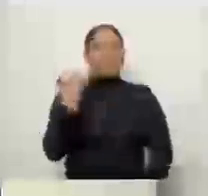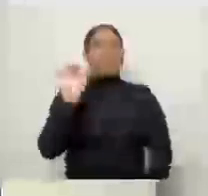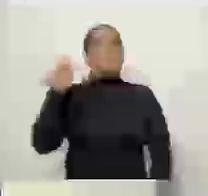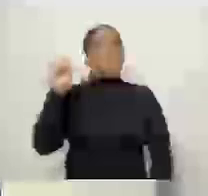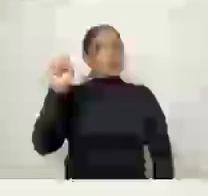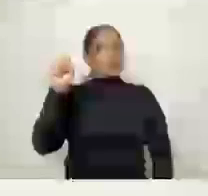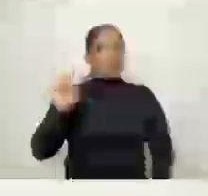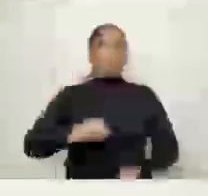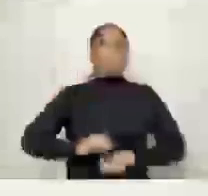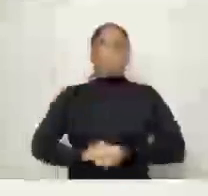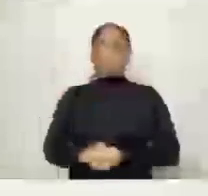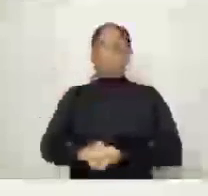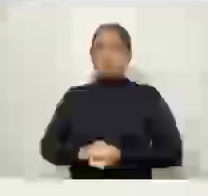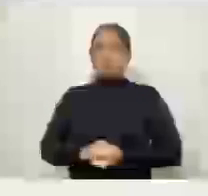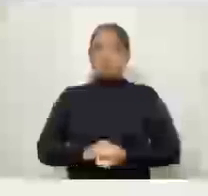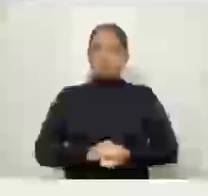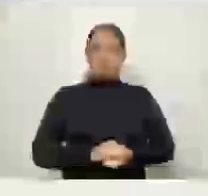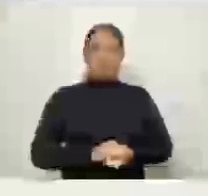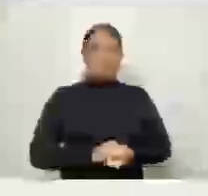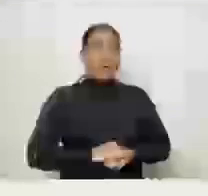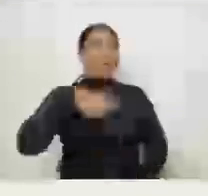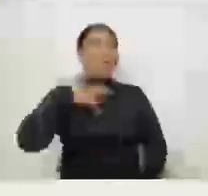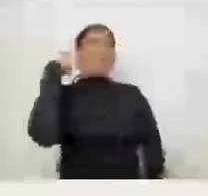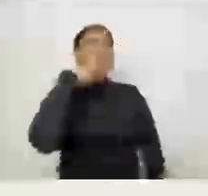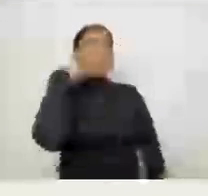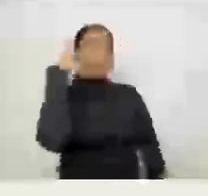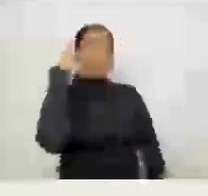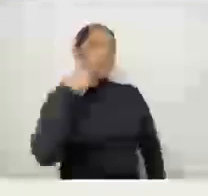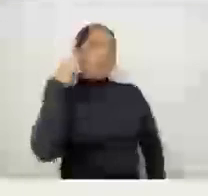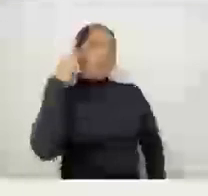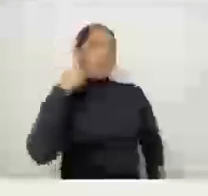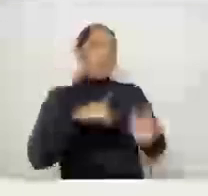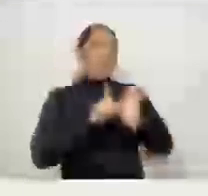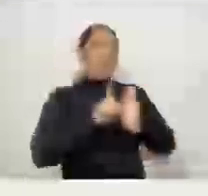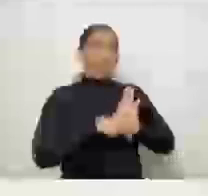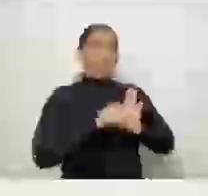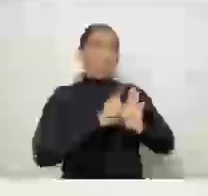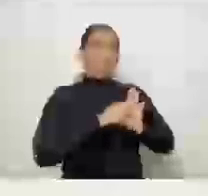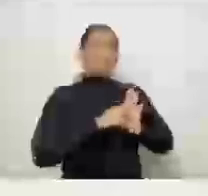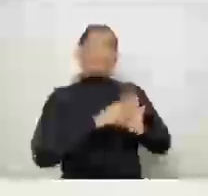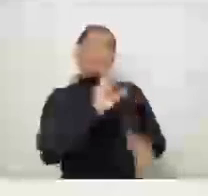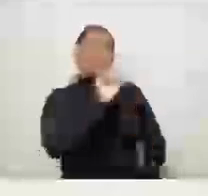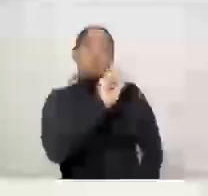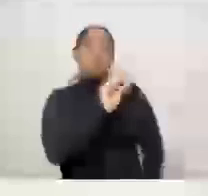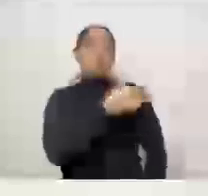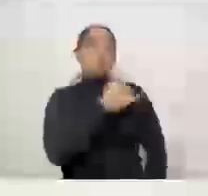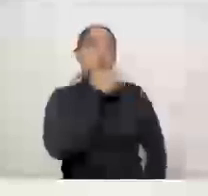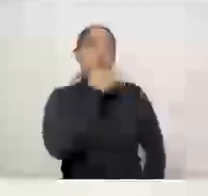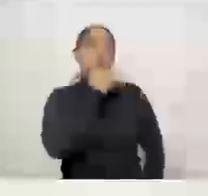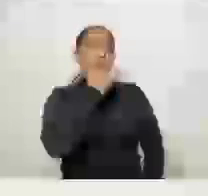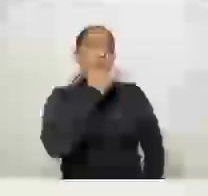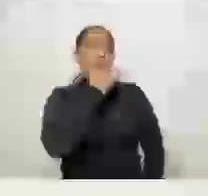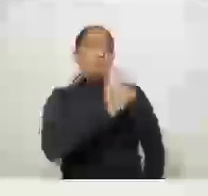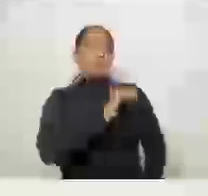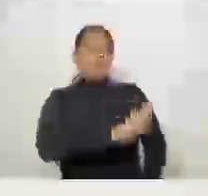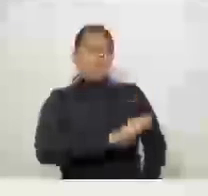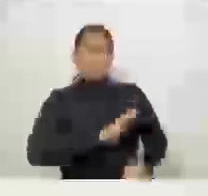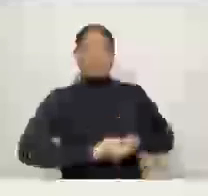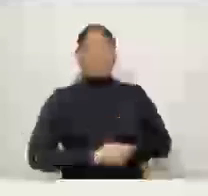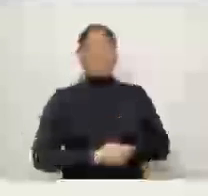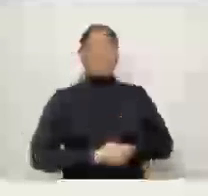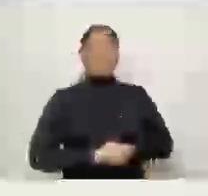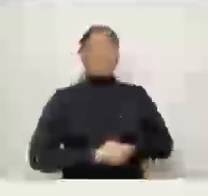Eu até me trazia um pouco para a sessão, porque eu estava falando justamente com o César. E ele me comentou que estão fazendo todo esse